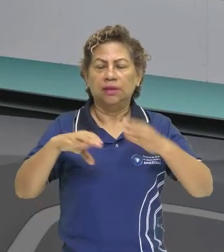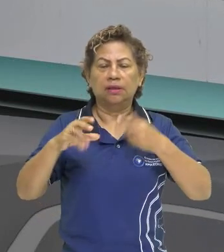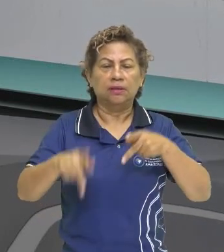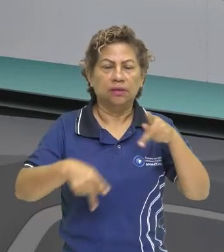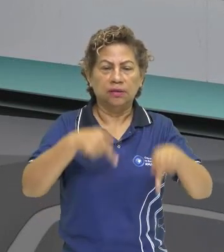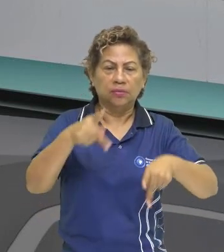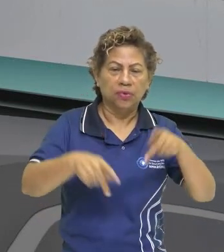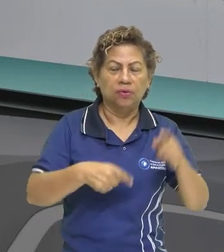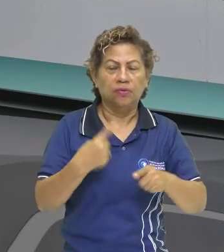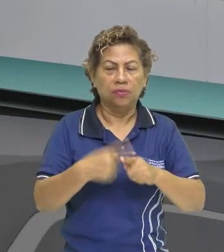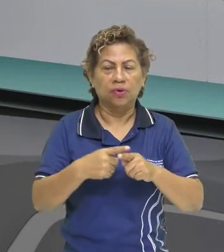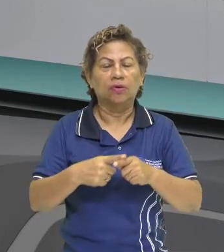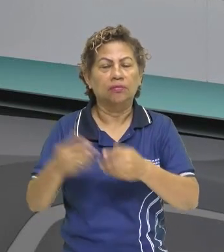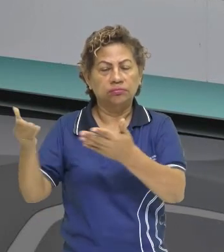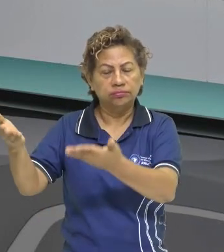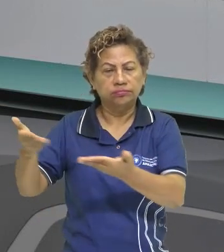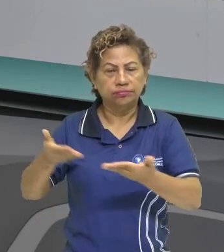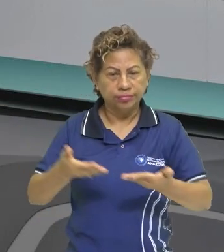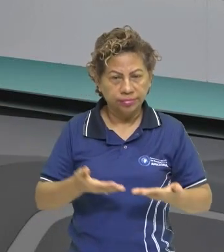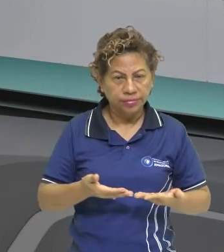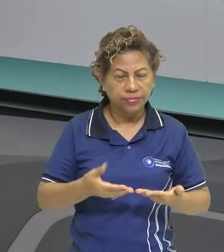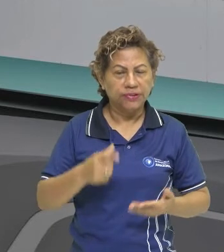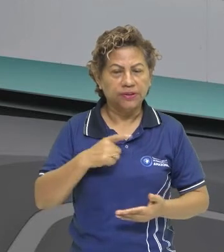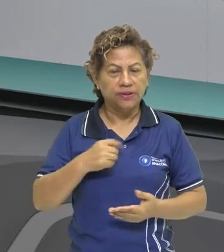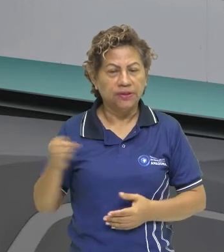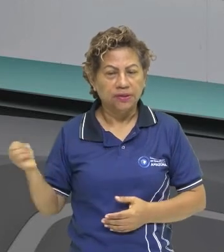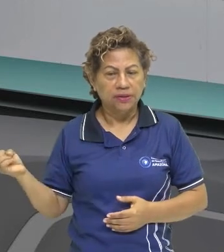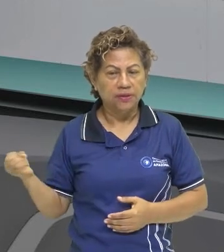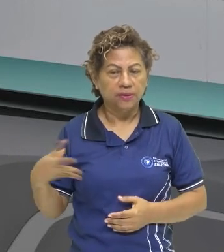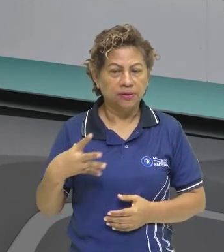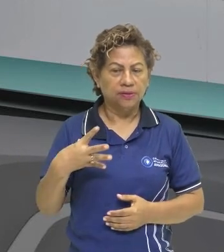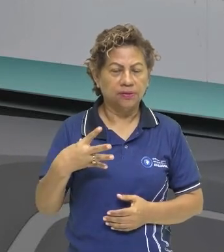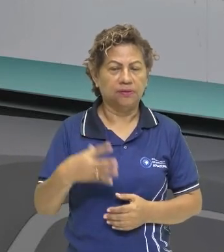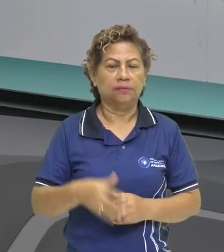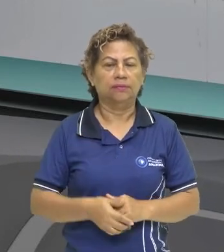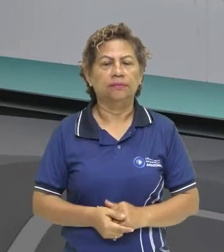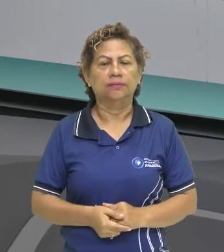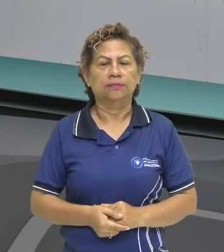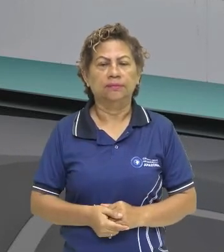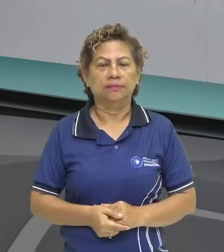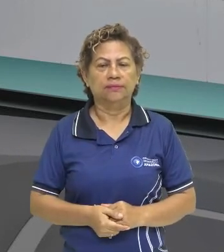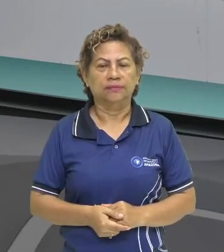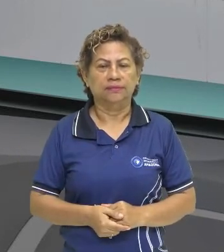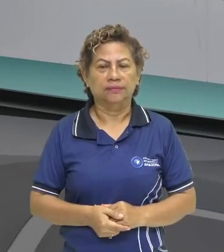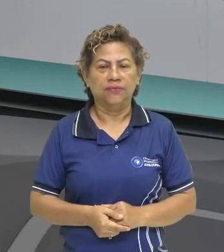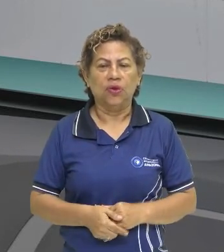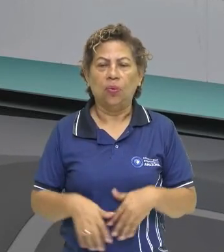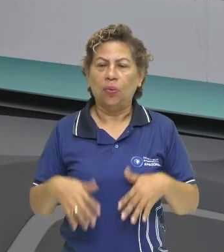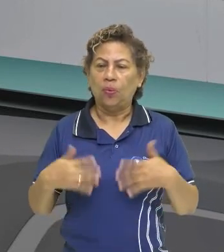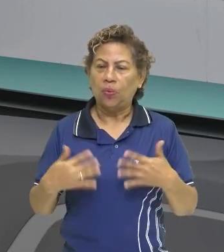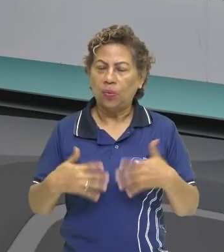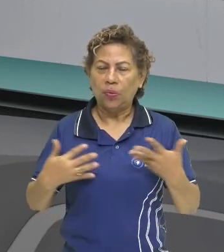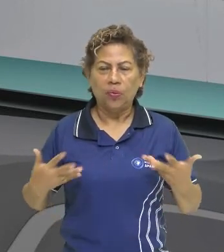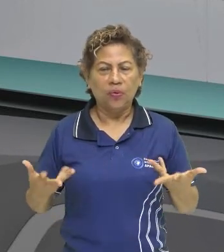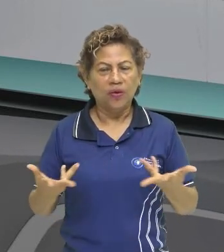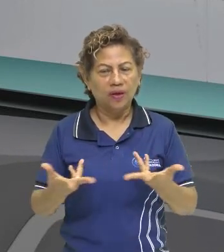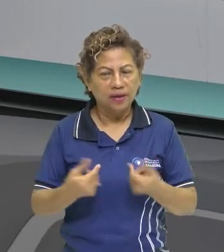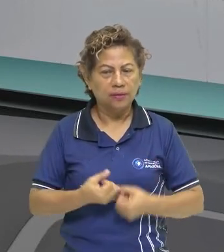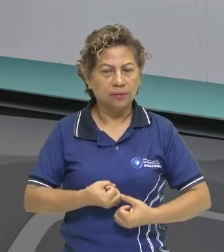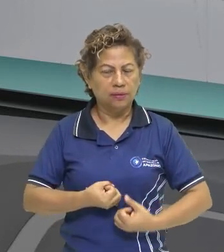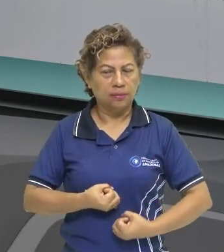vossa vinda lhe dá lume novo. Olha, essa então é a